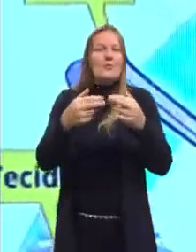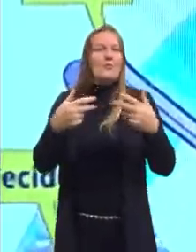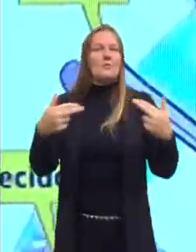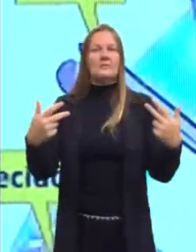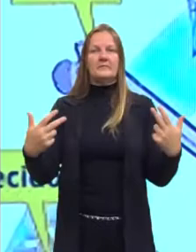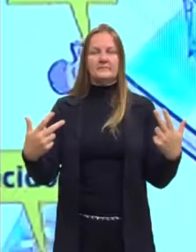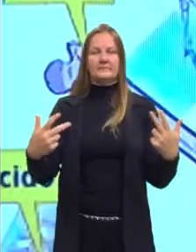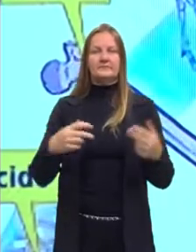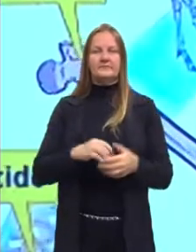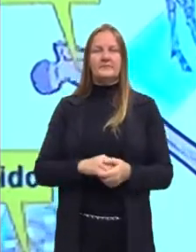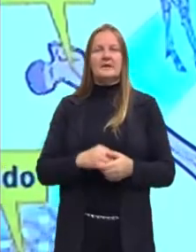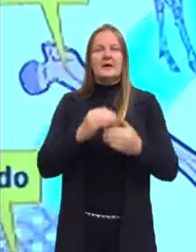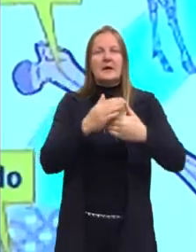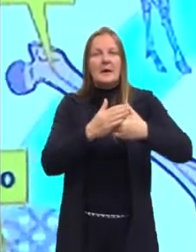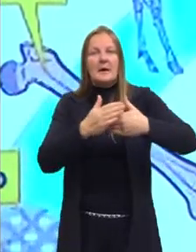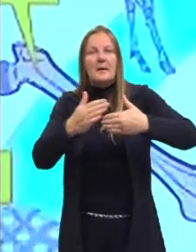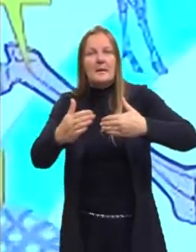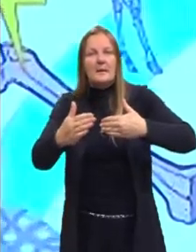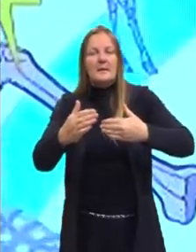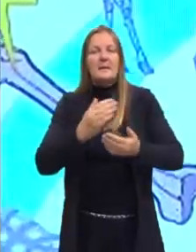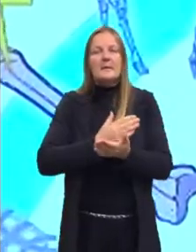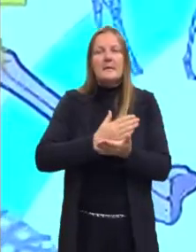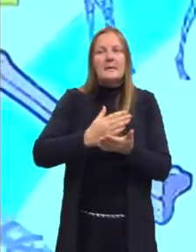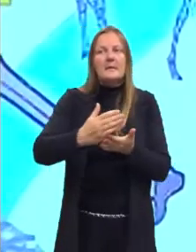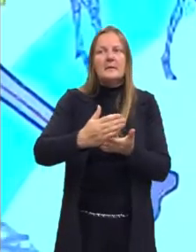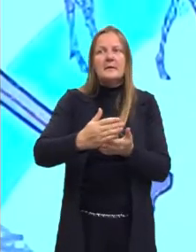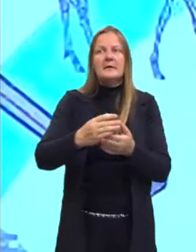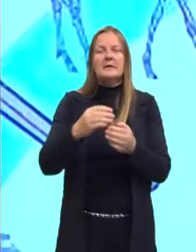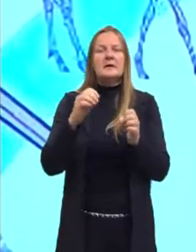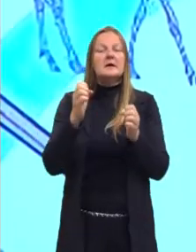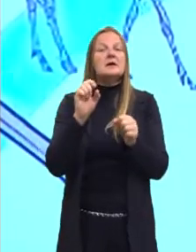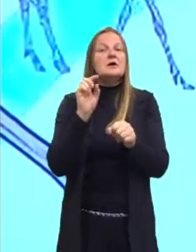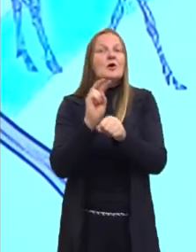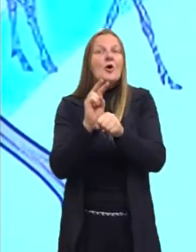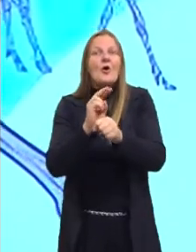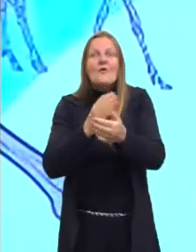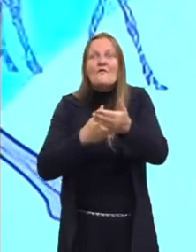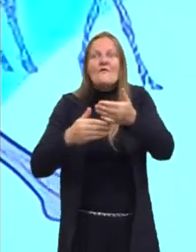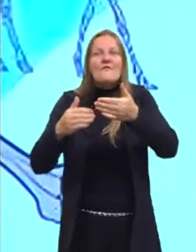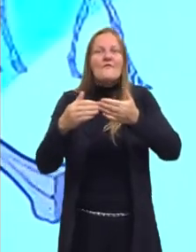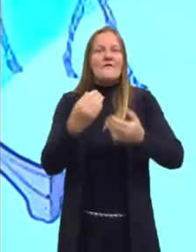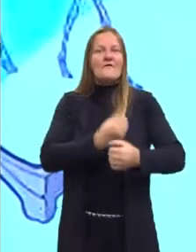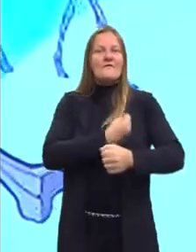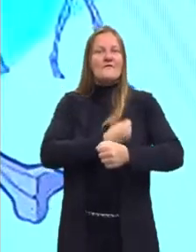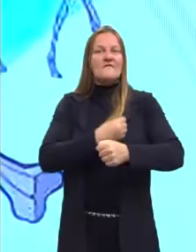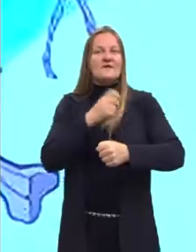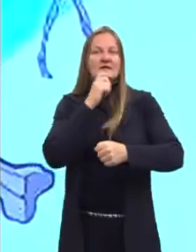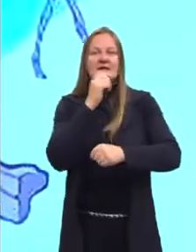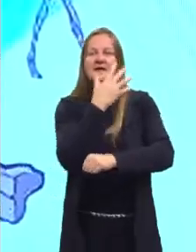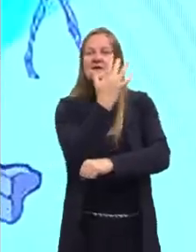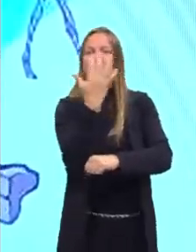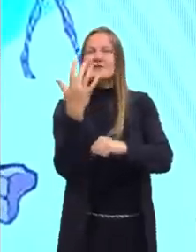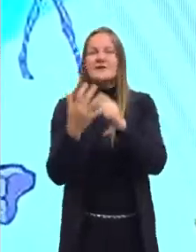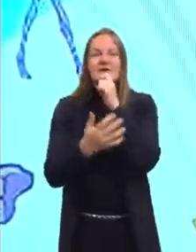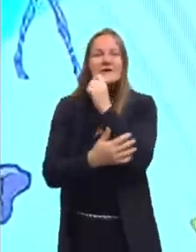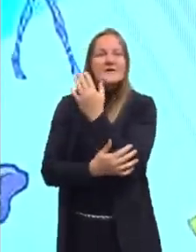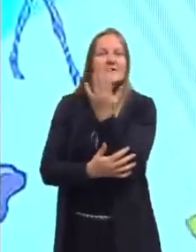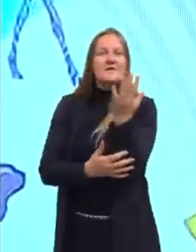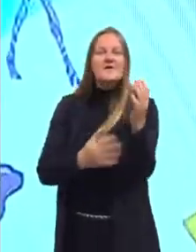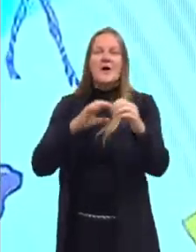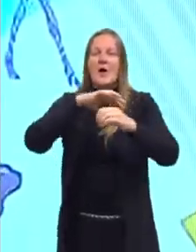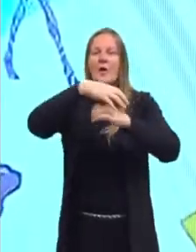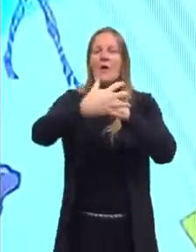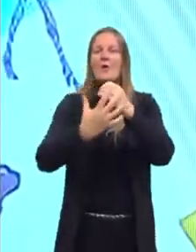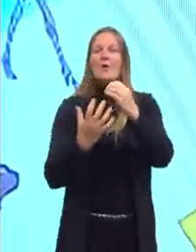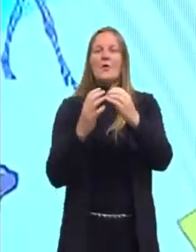daqui, então, nós estudamos a ecologia. Então, organismos de mesma